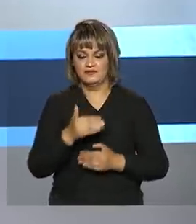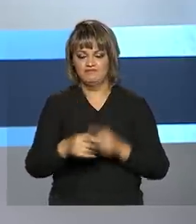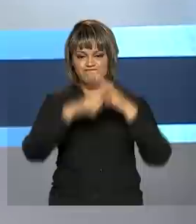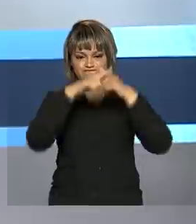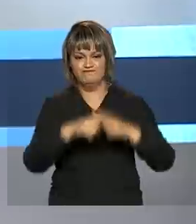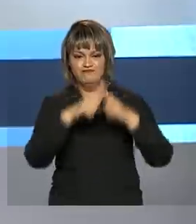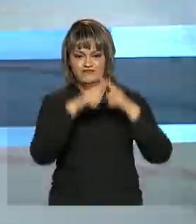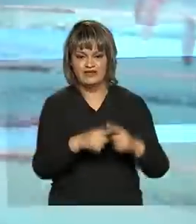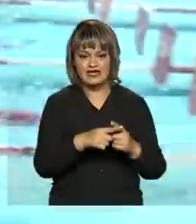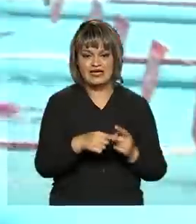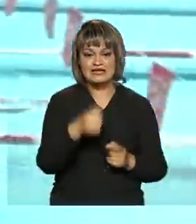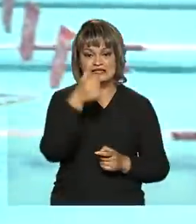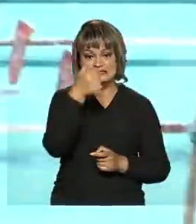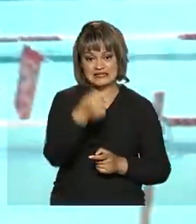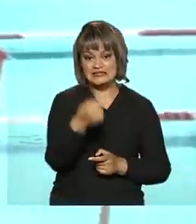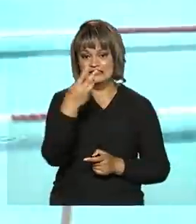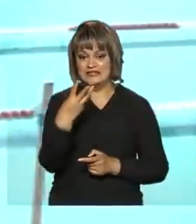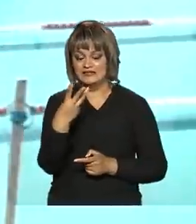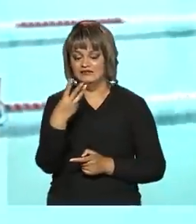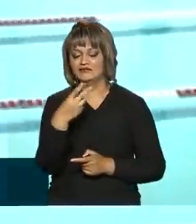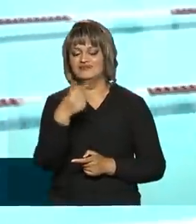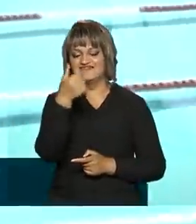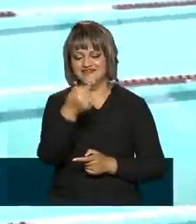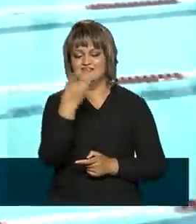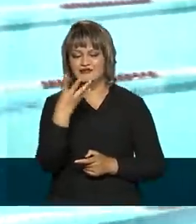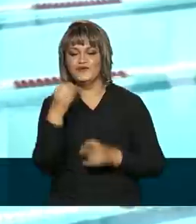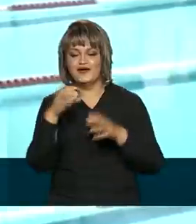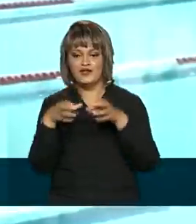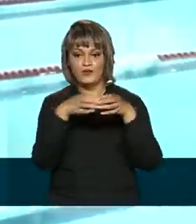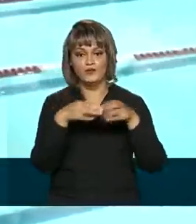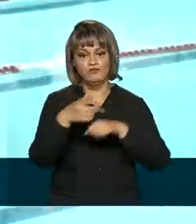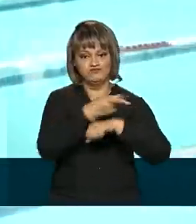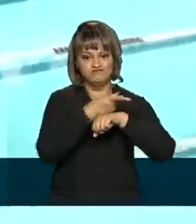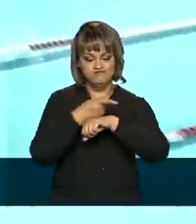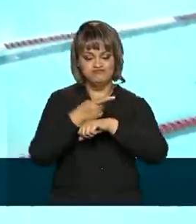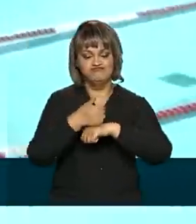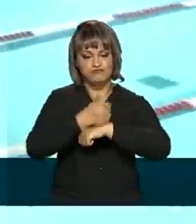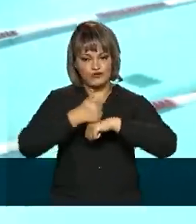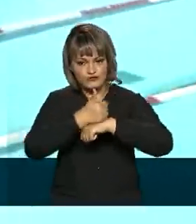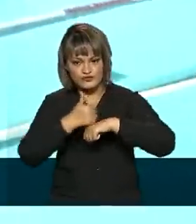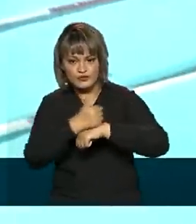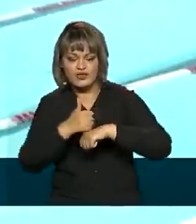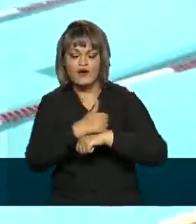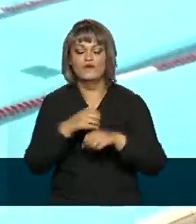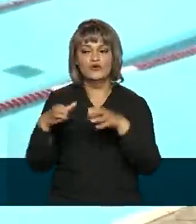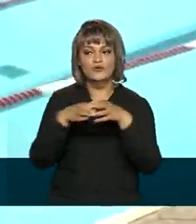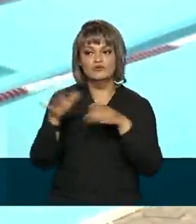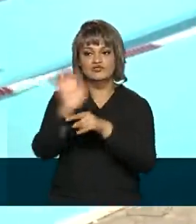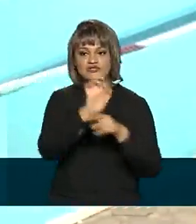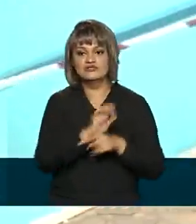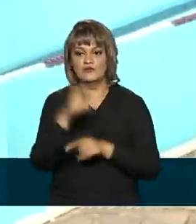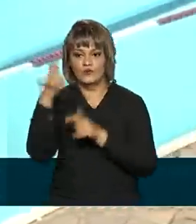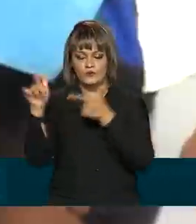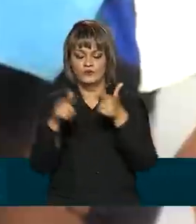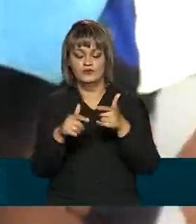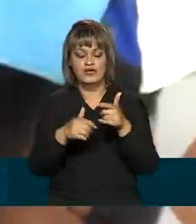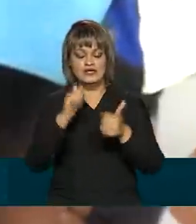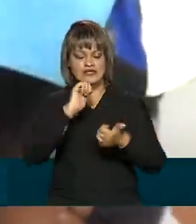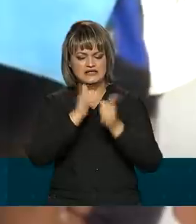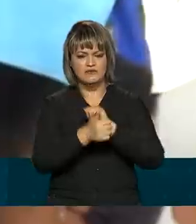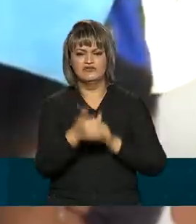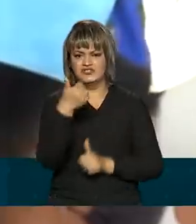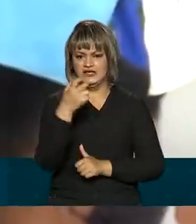Participam 740 atletas, surdos e comissão técnica de 17 estados que disputam 15 modalidades